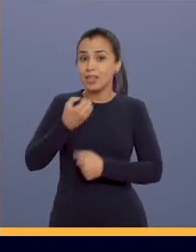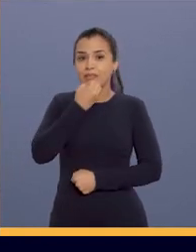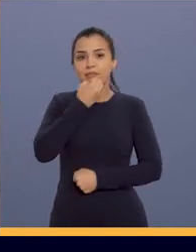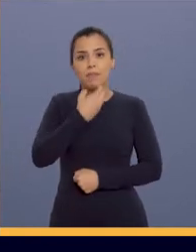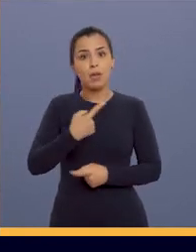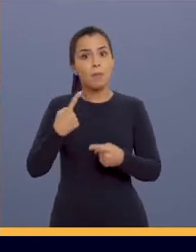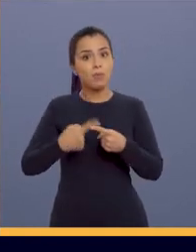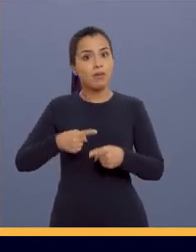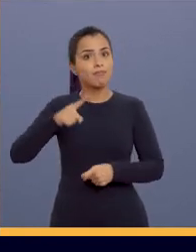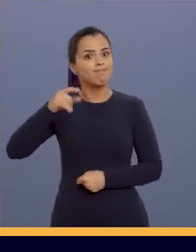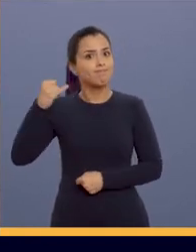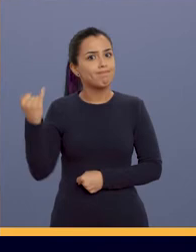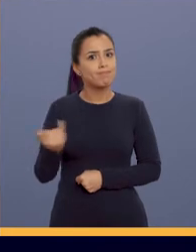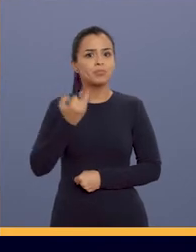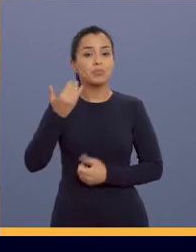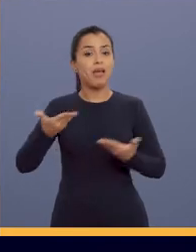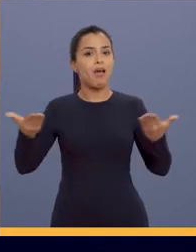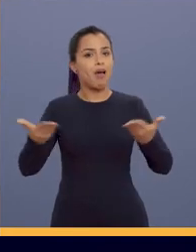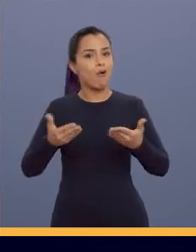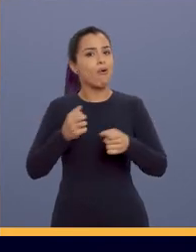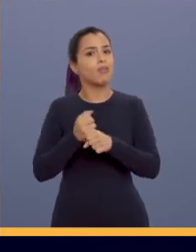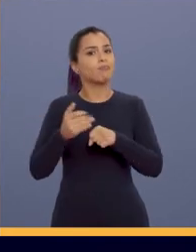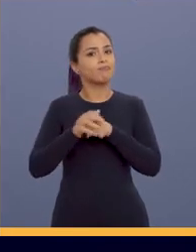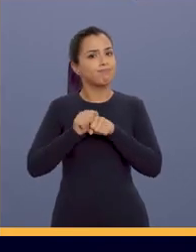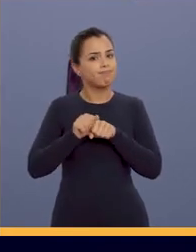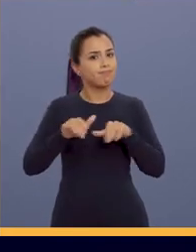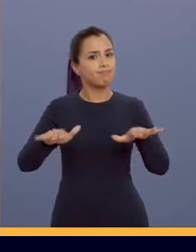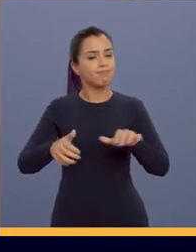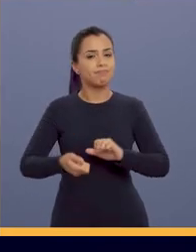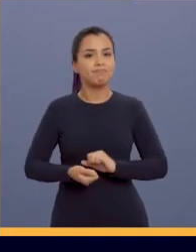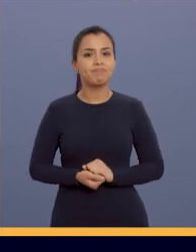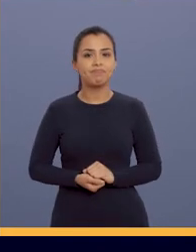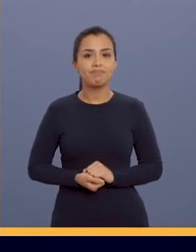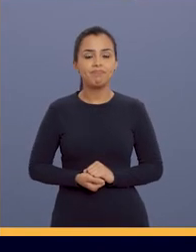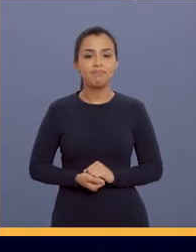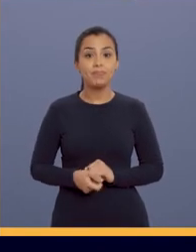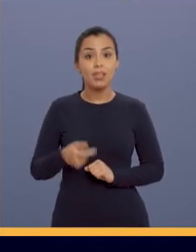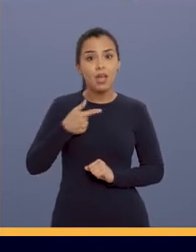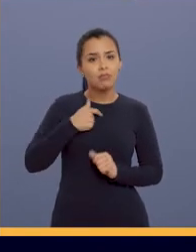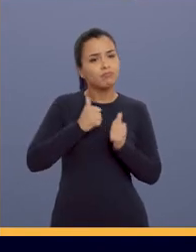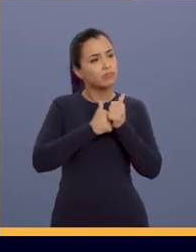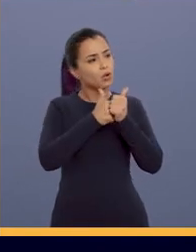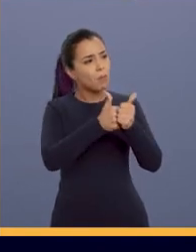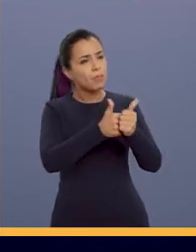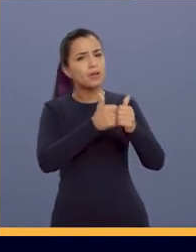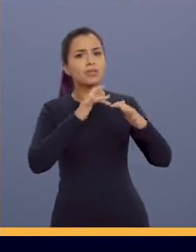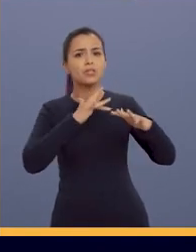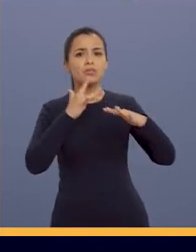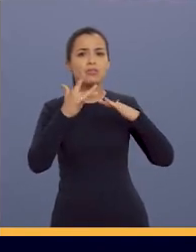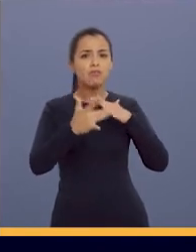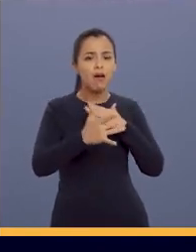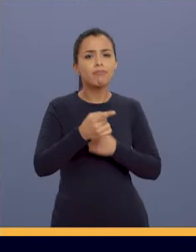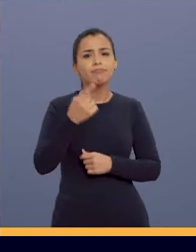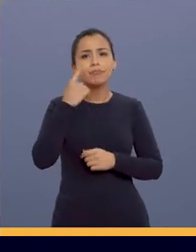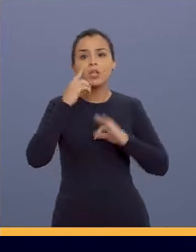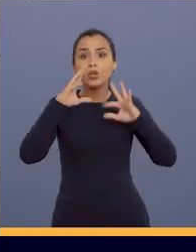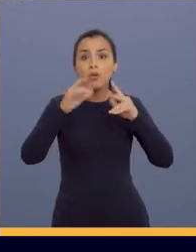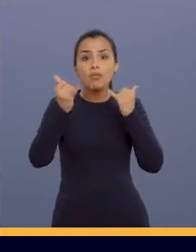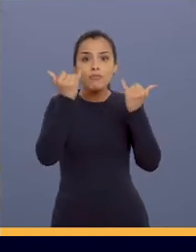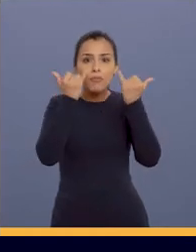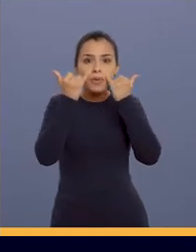foi muito importante nesse momento de pandemia. Eu estava acompanhando as redes sociais, as televisões, tudo que falava sobre Covid.